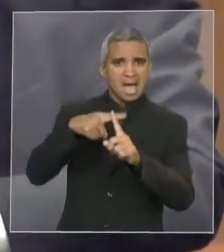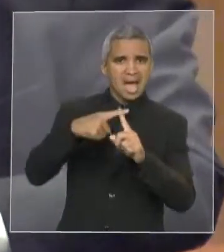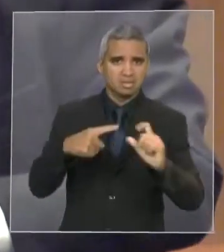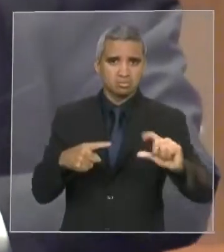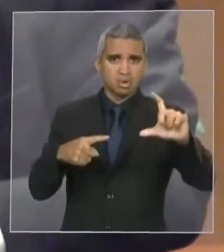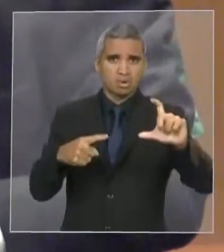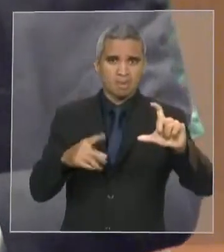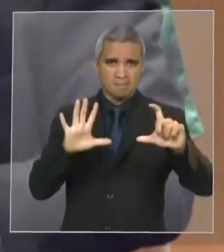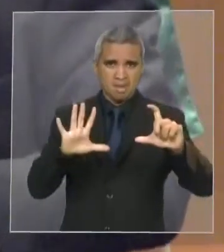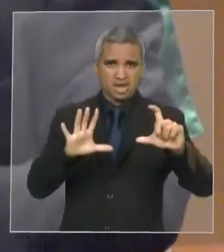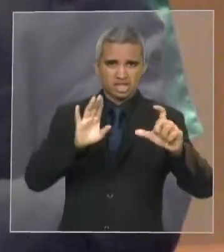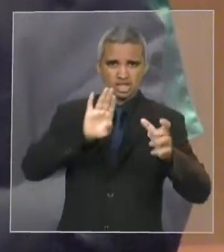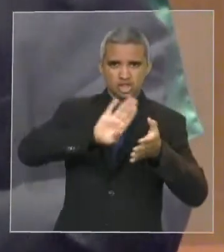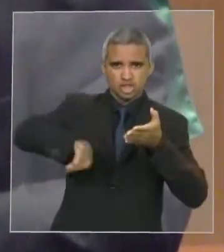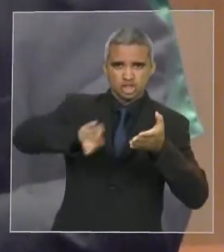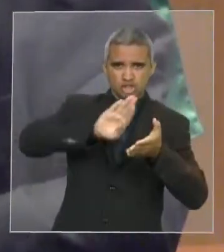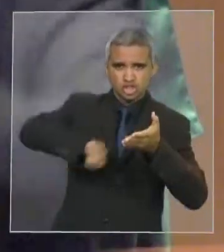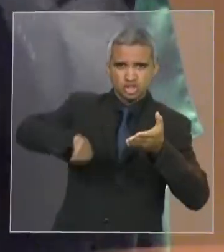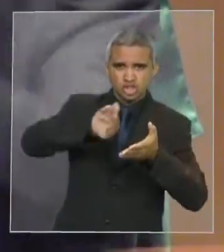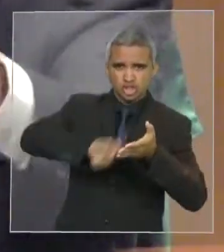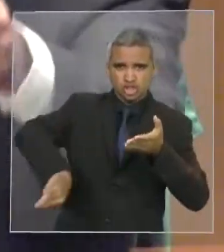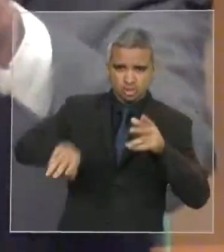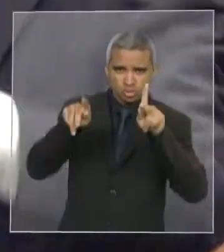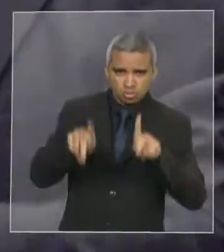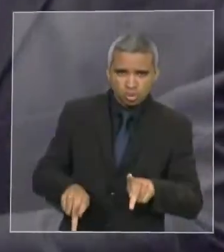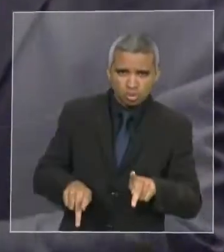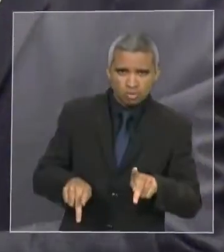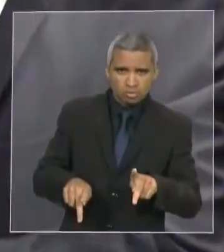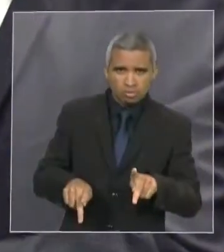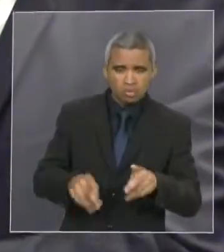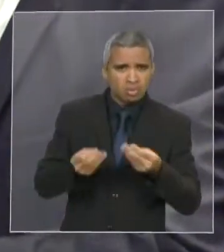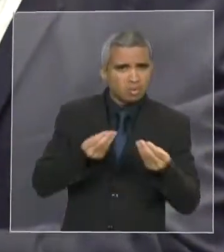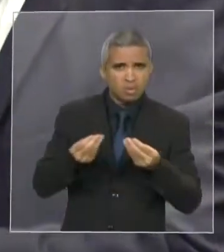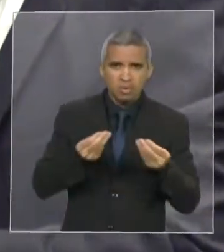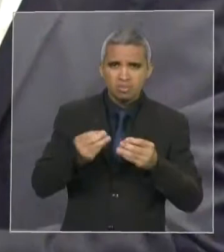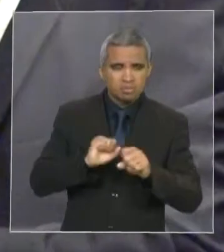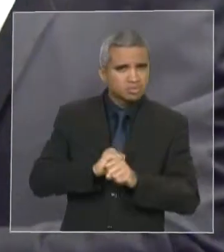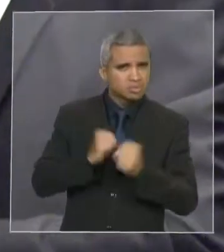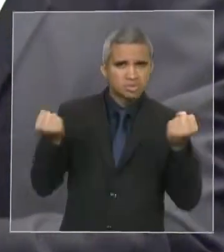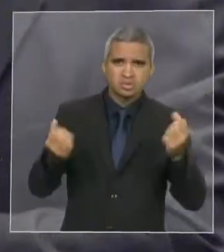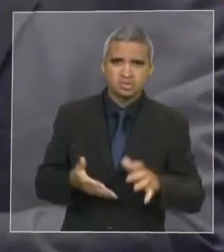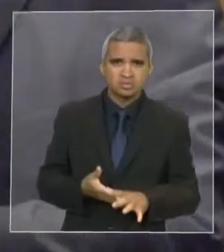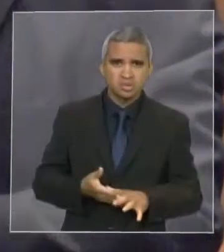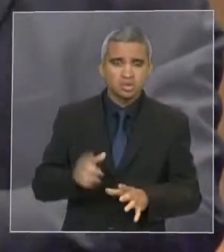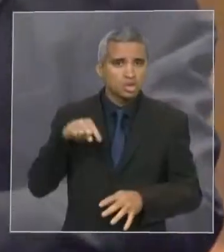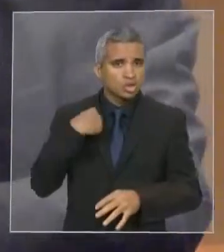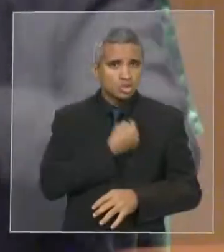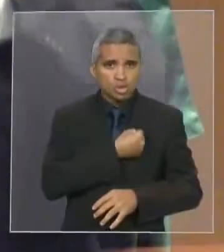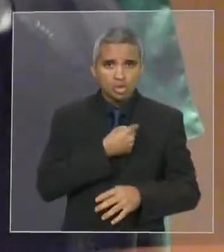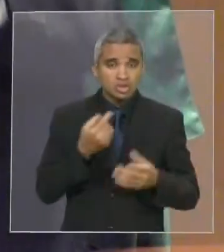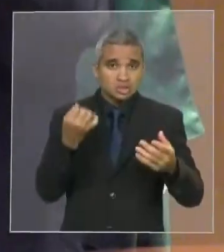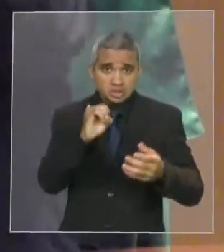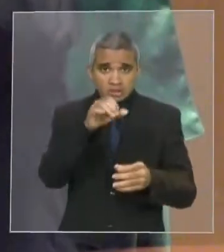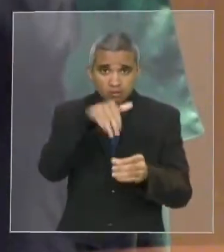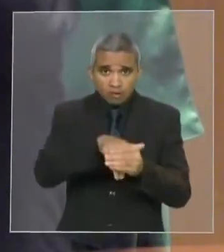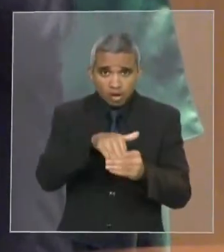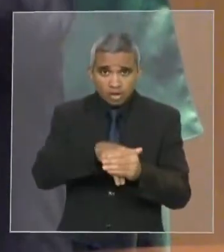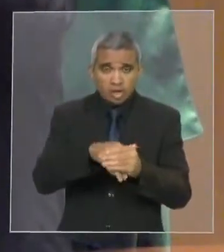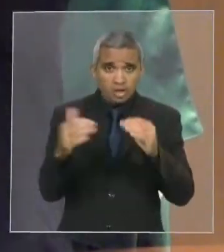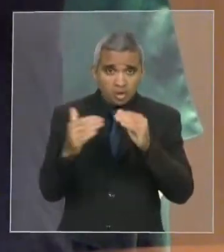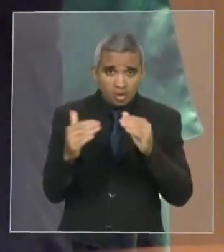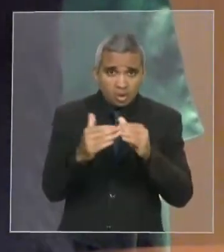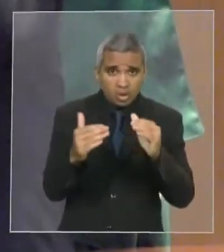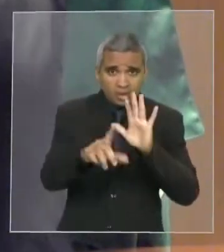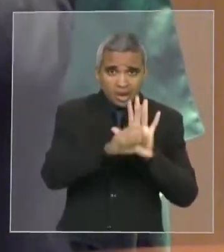participação popular desses conselhos é diminuir a democracia e é isso que nós vamos fazer hoje, se votarmos a favor